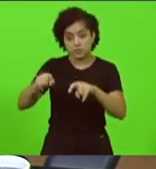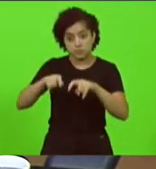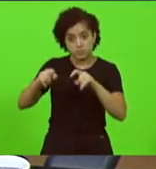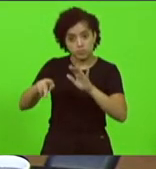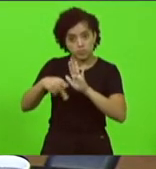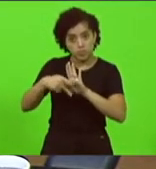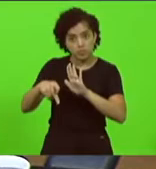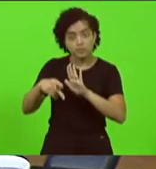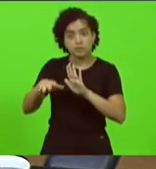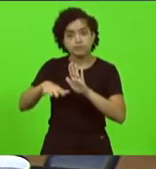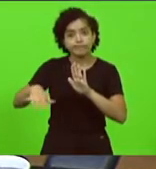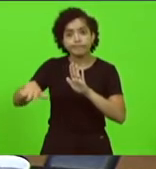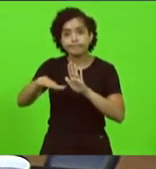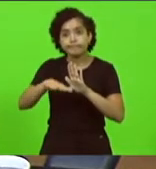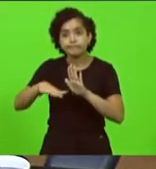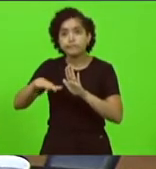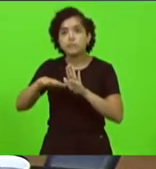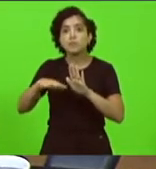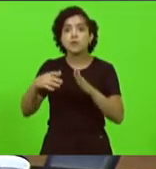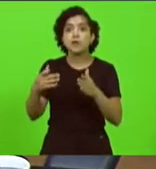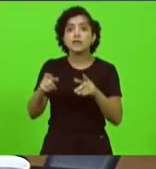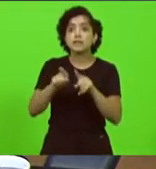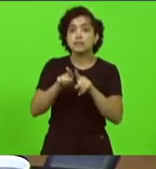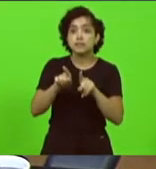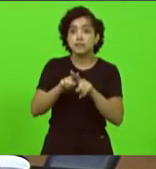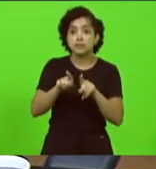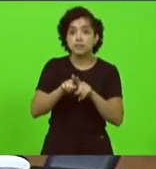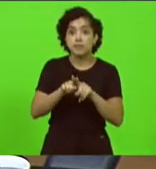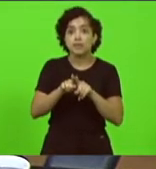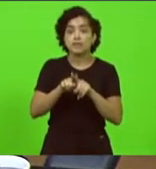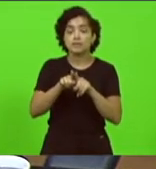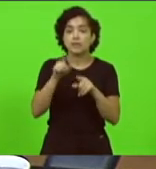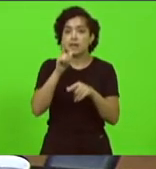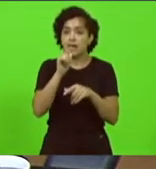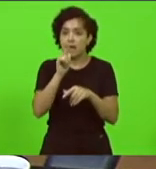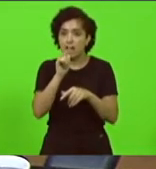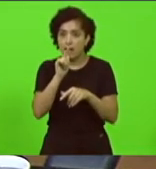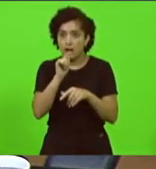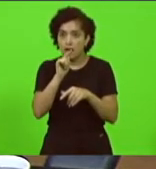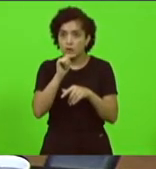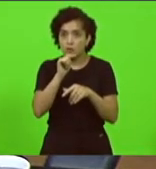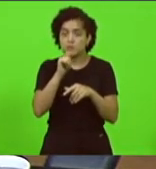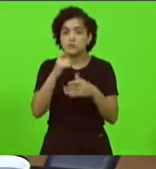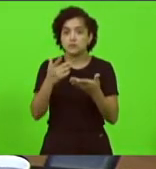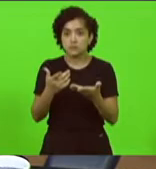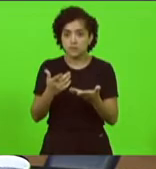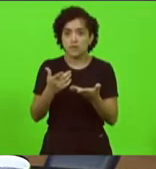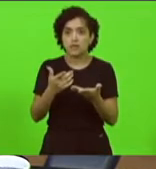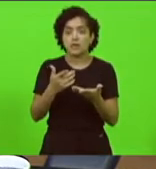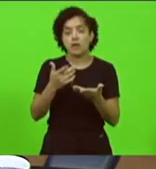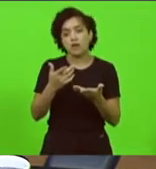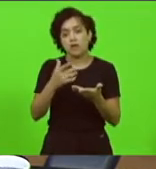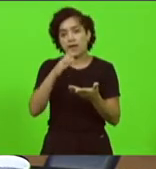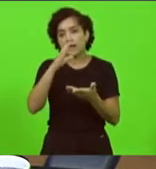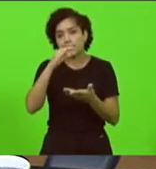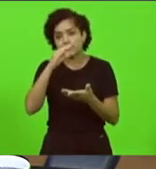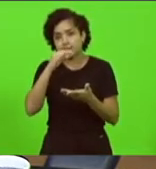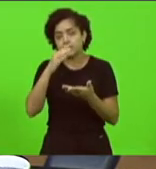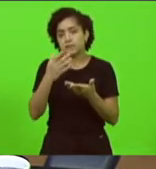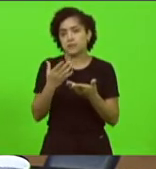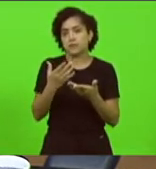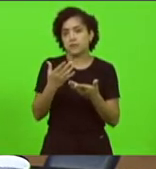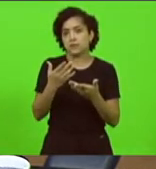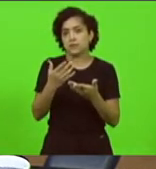perímetros urbanos onde a água das pequenas sangas que abasteciam a casã ou o próprio